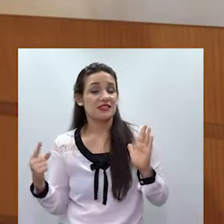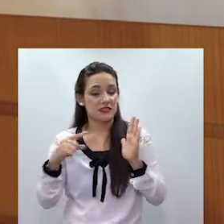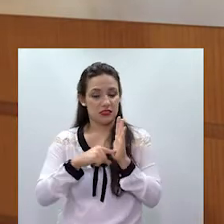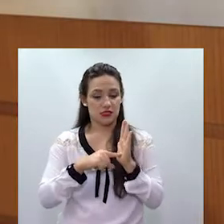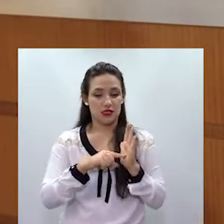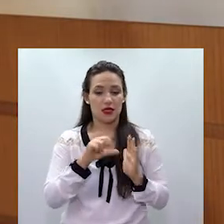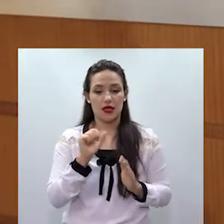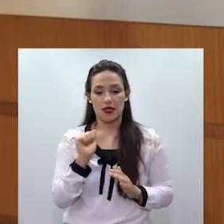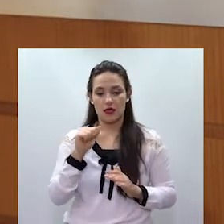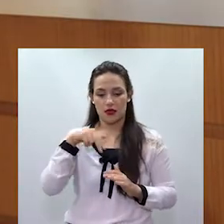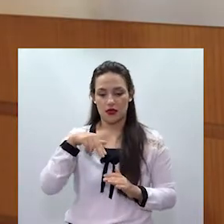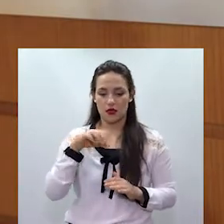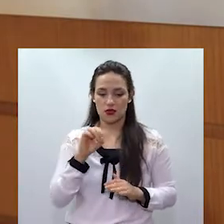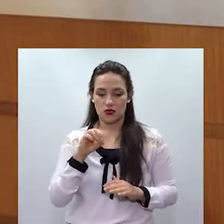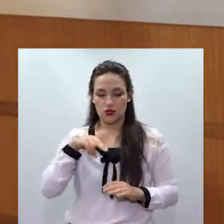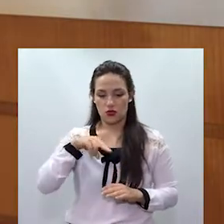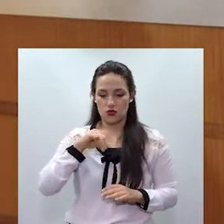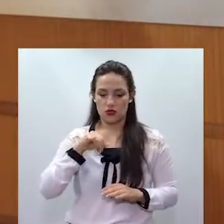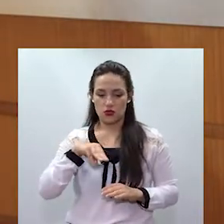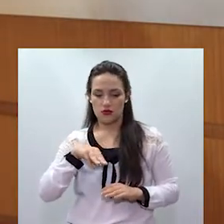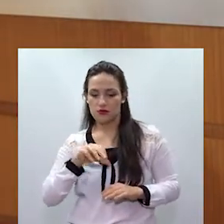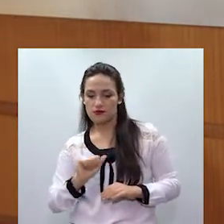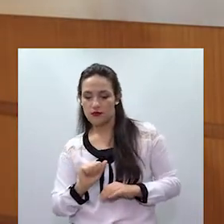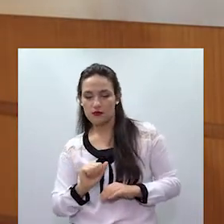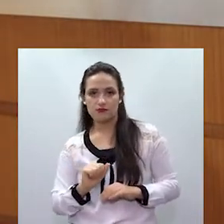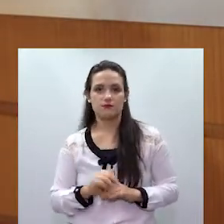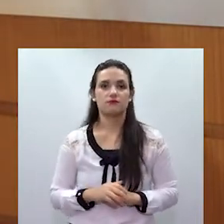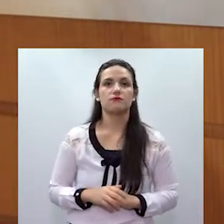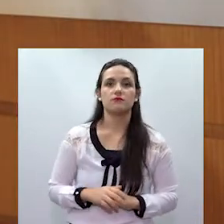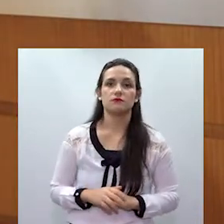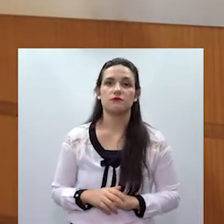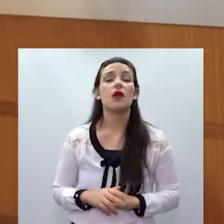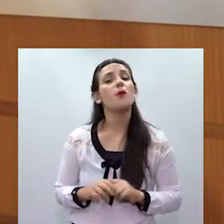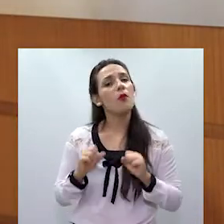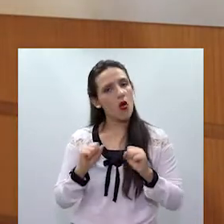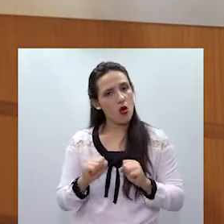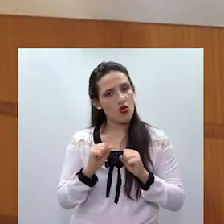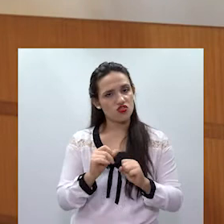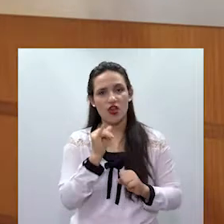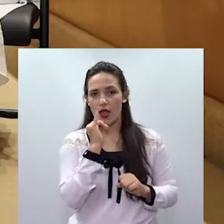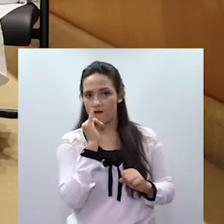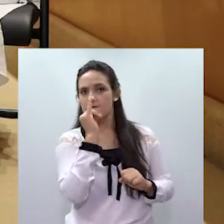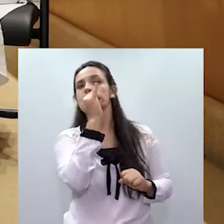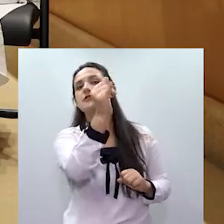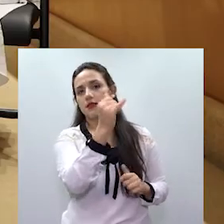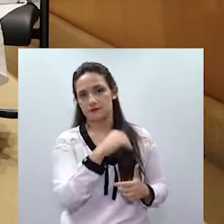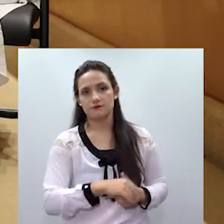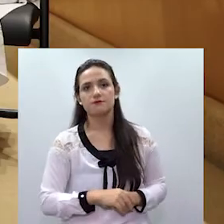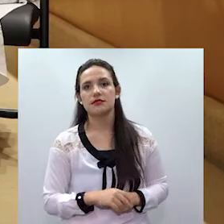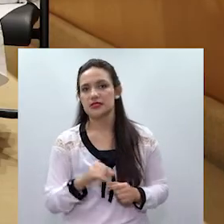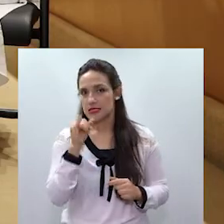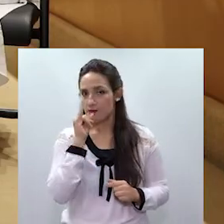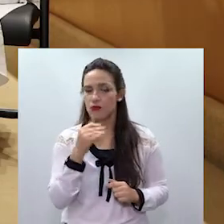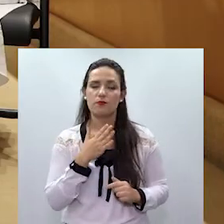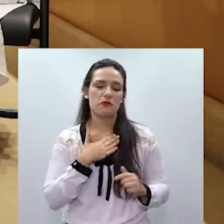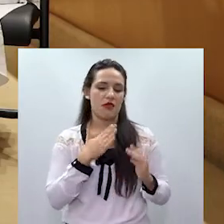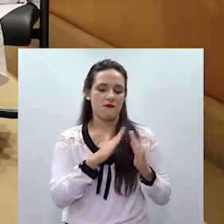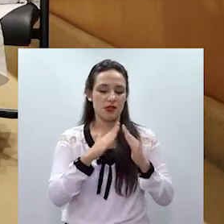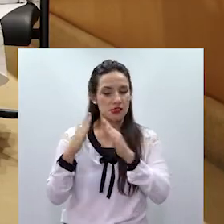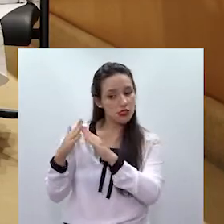denúncias anônimas, e noticiar uma violência sofrida pela vizinha,